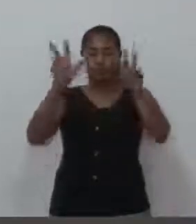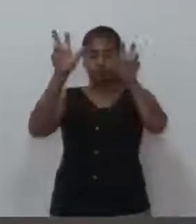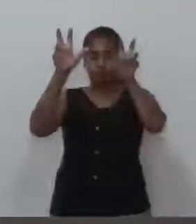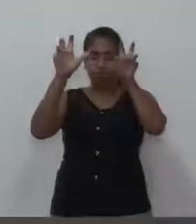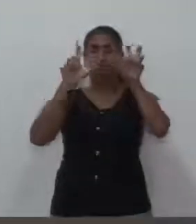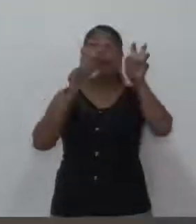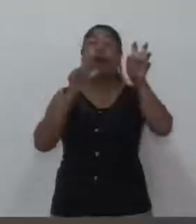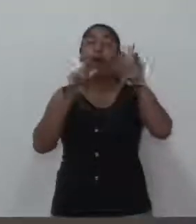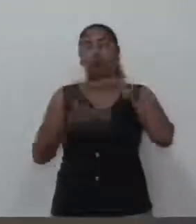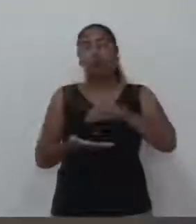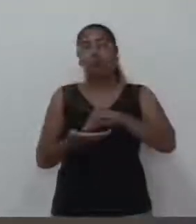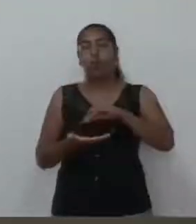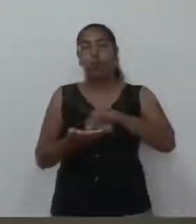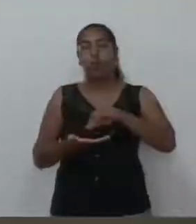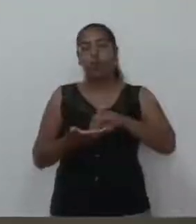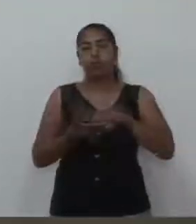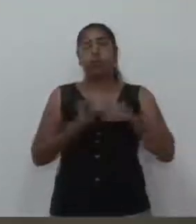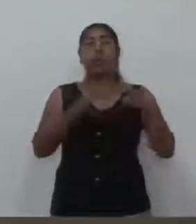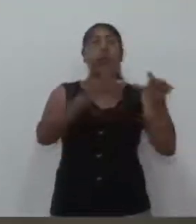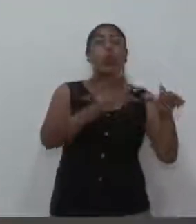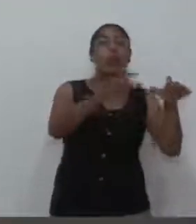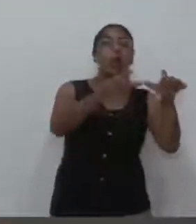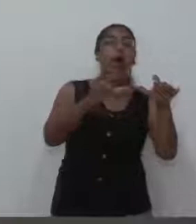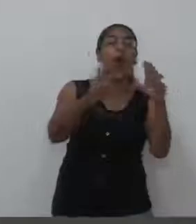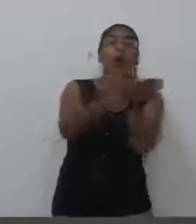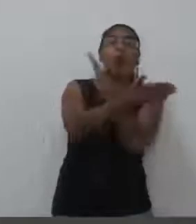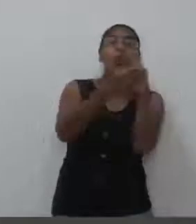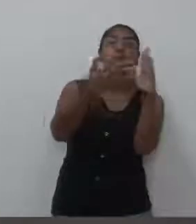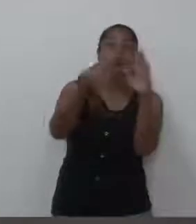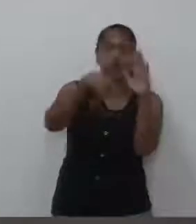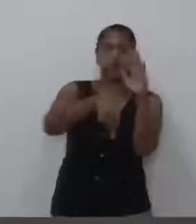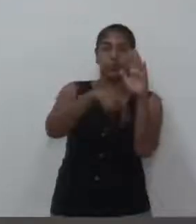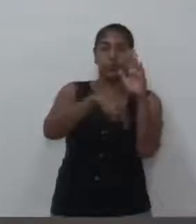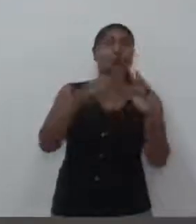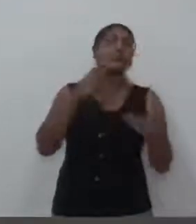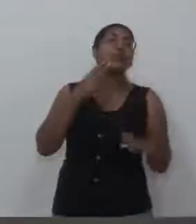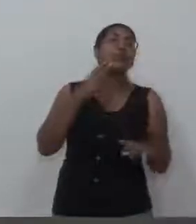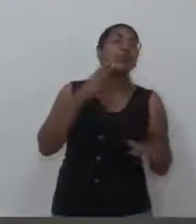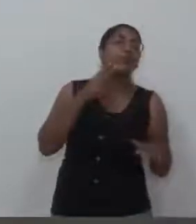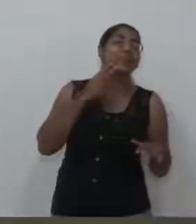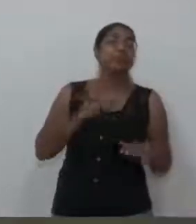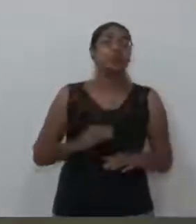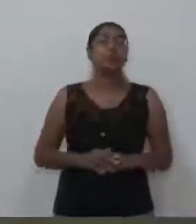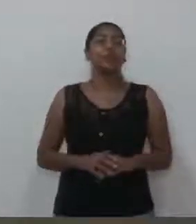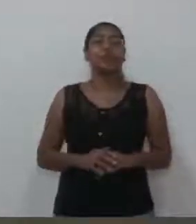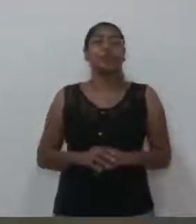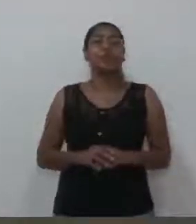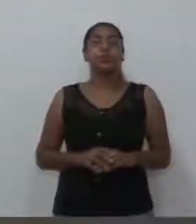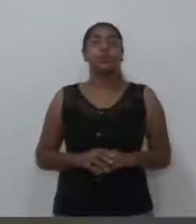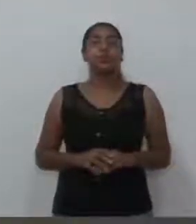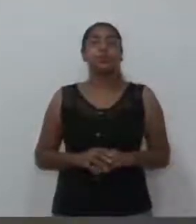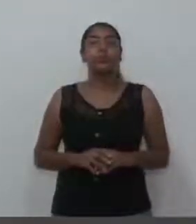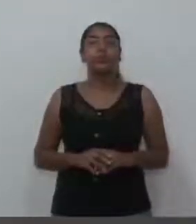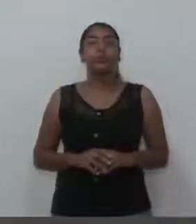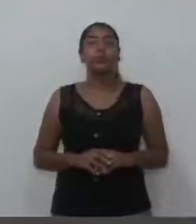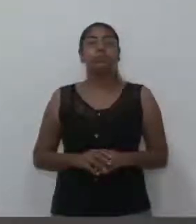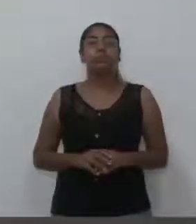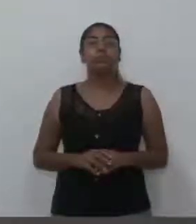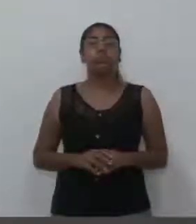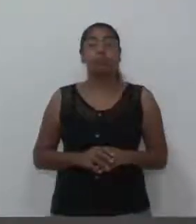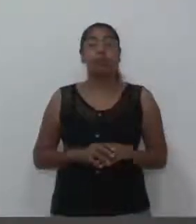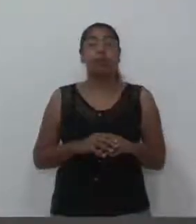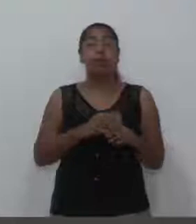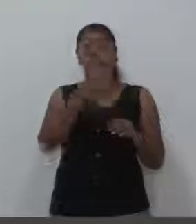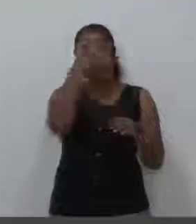de água em muitas residências da cidade, em setores diferentes, em bairros diferentes. Nós, assim que tivemos as primeiras